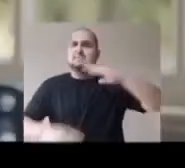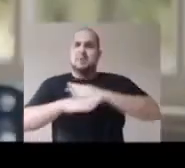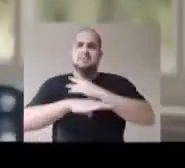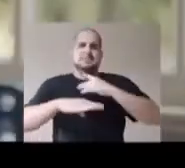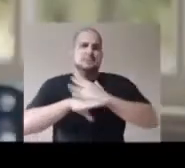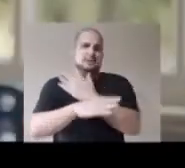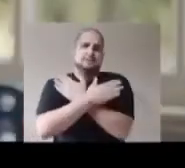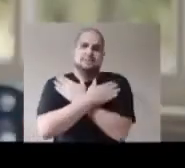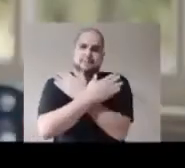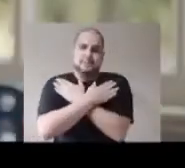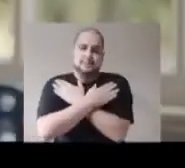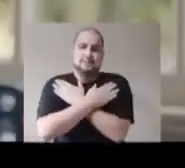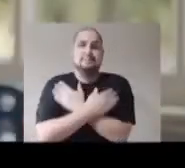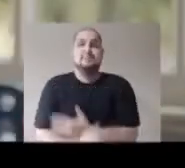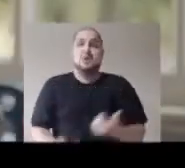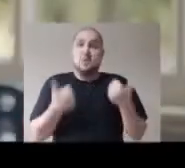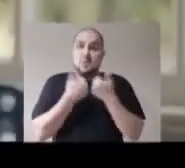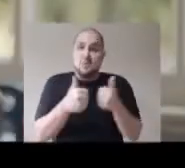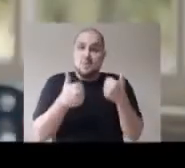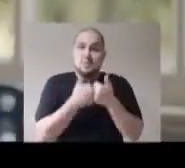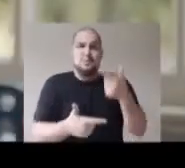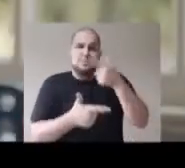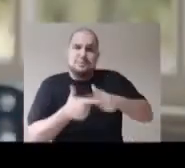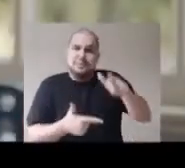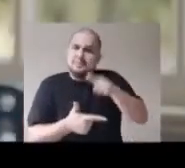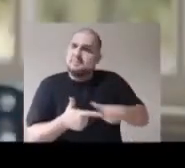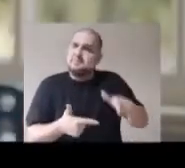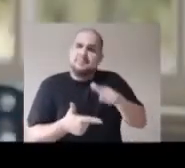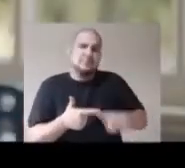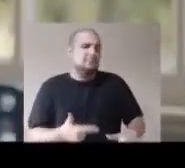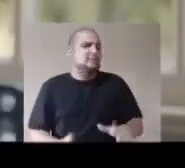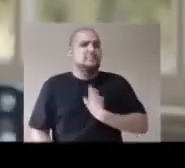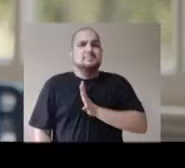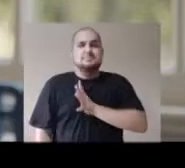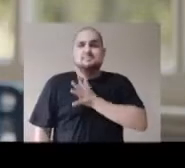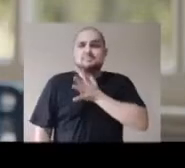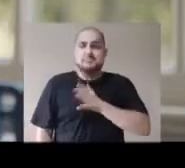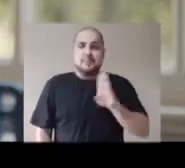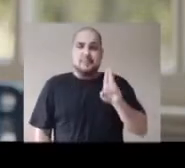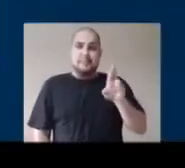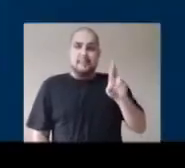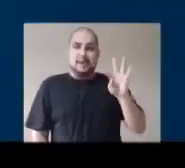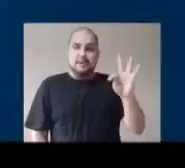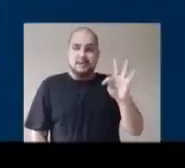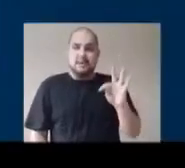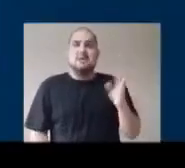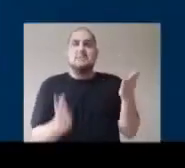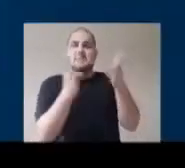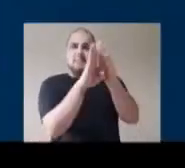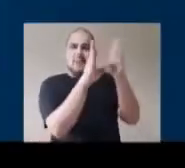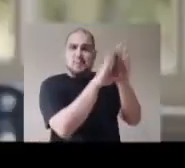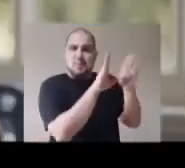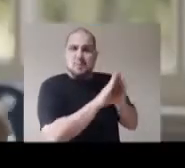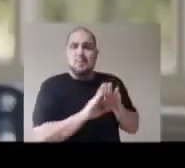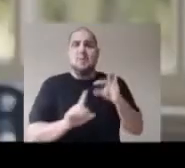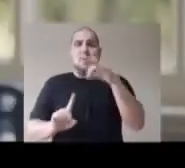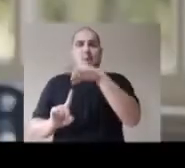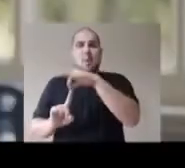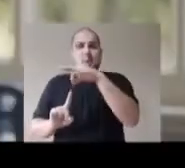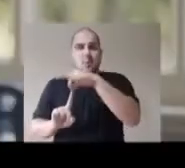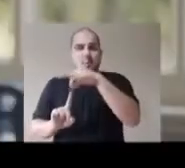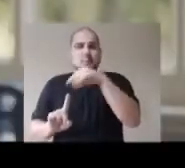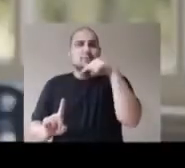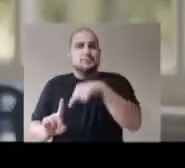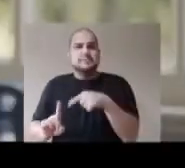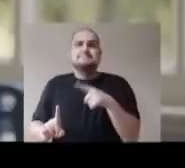desemprego. Nos transportes, os problemas nunca foram tão grandes como agora. As estações de BRTs que não foram fechadas e os pontos